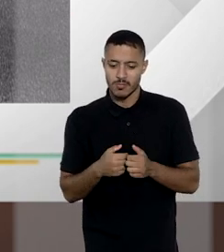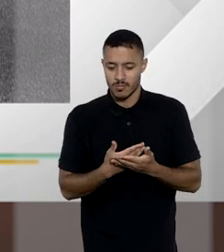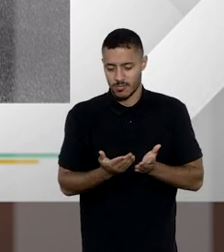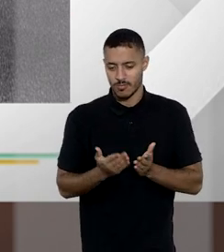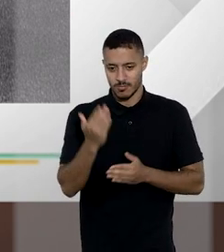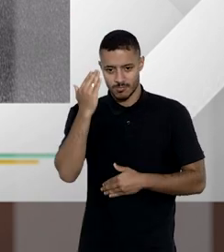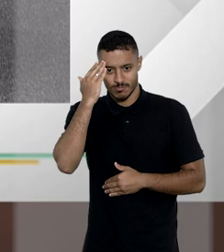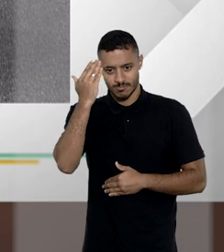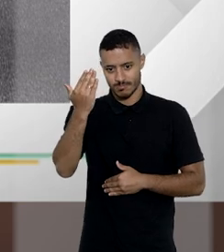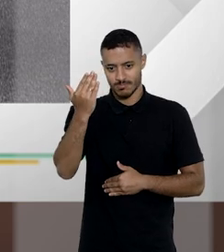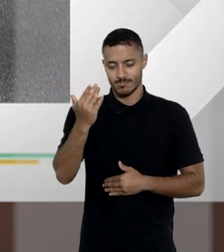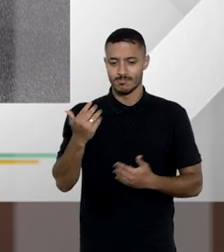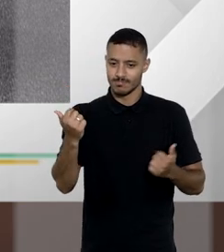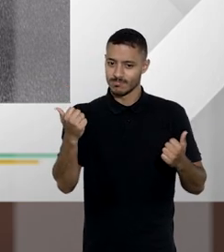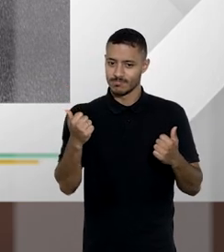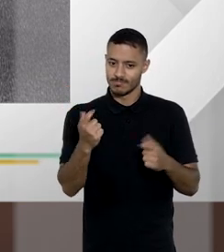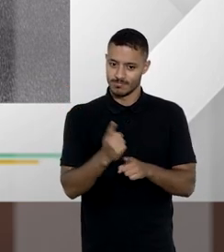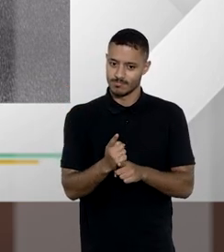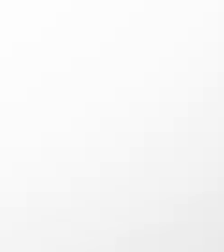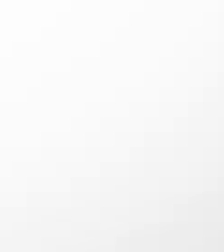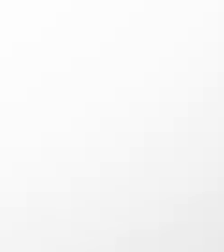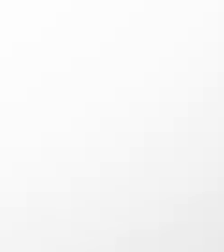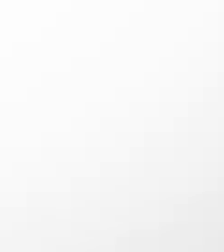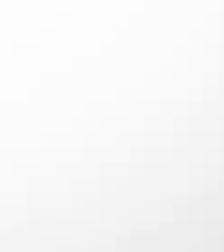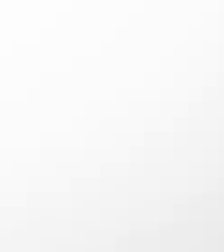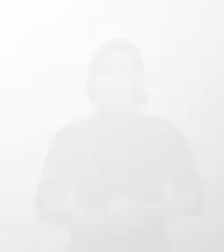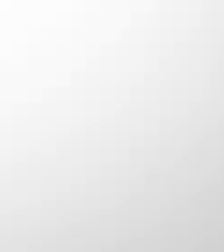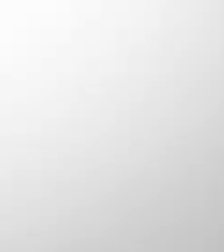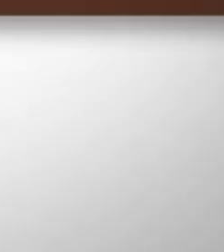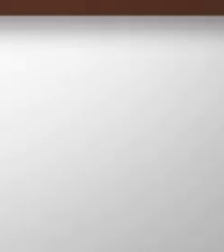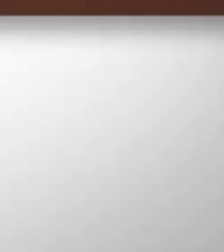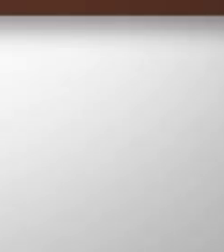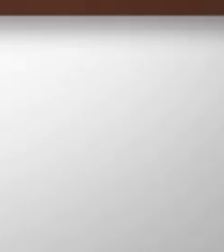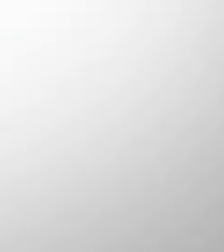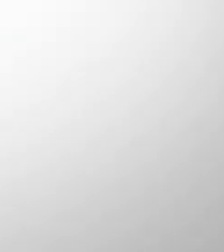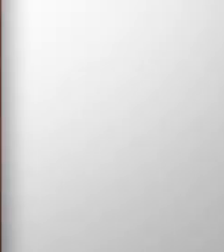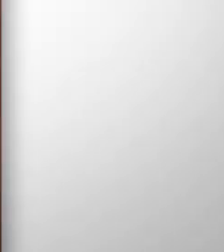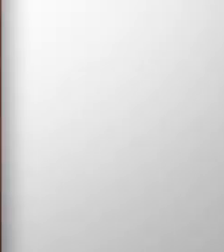pessoal tchau tchau a gente se encontra e aí